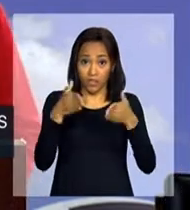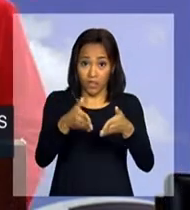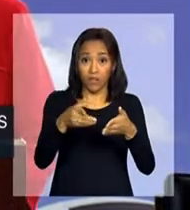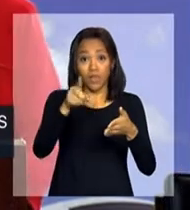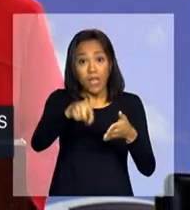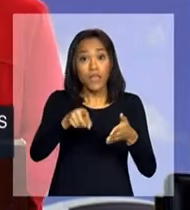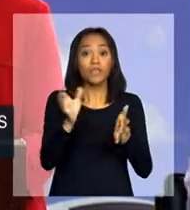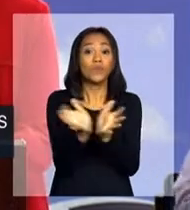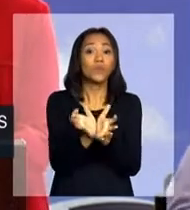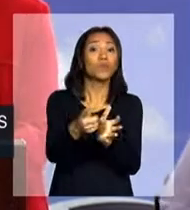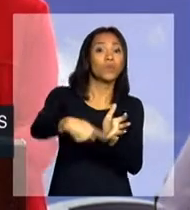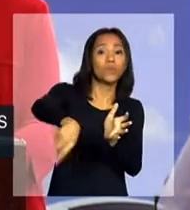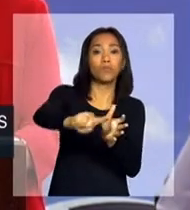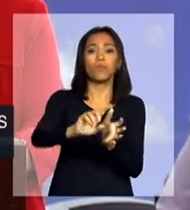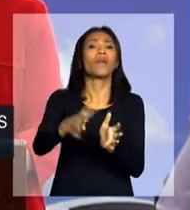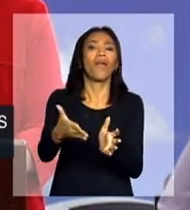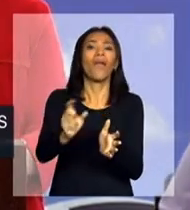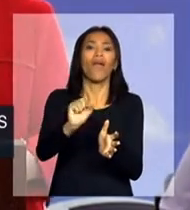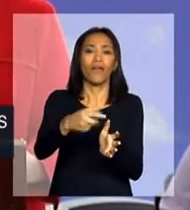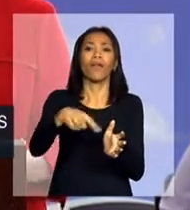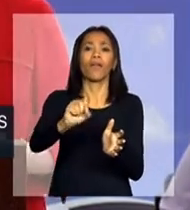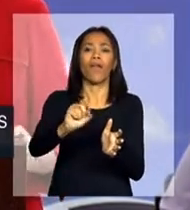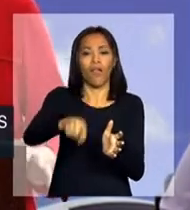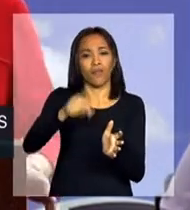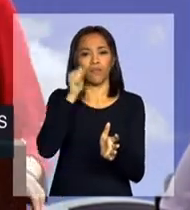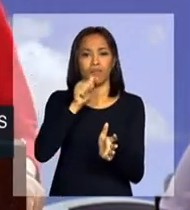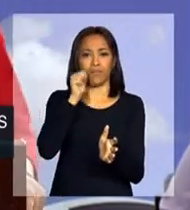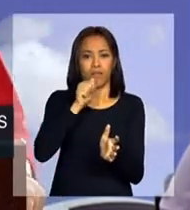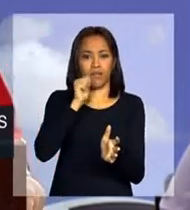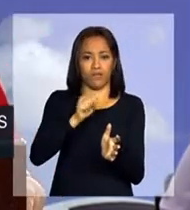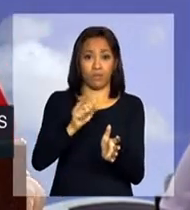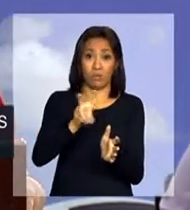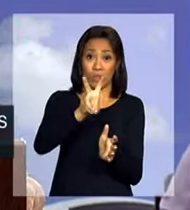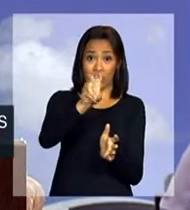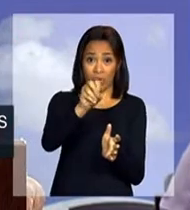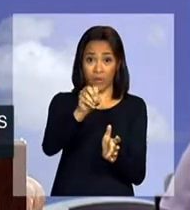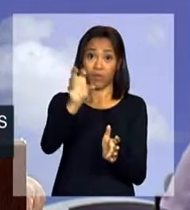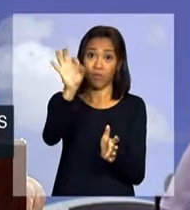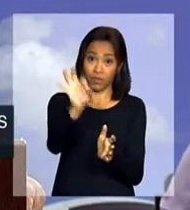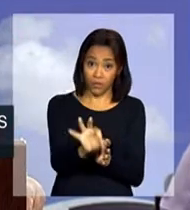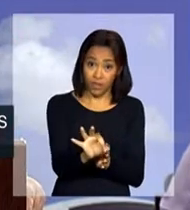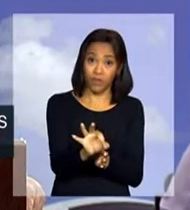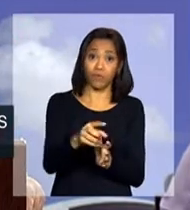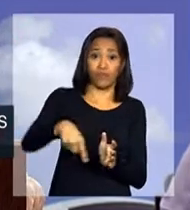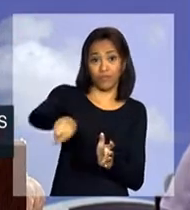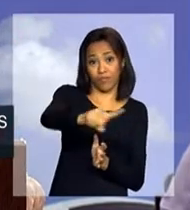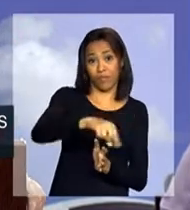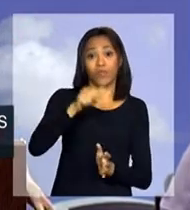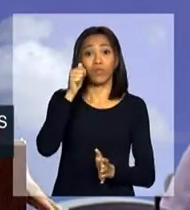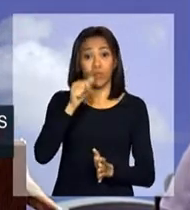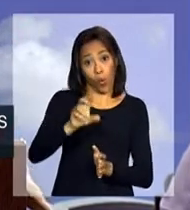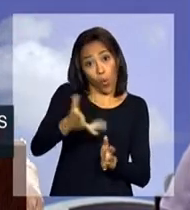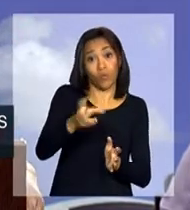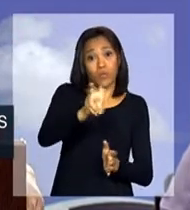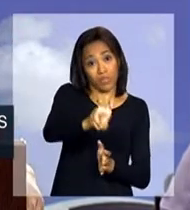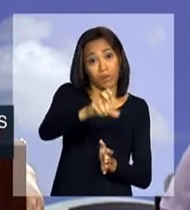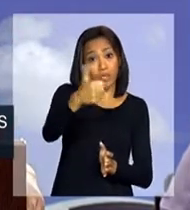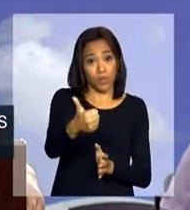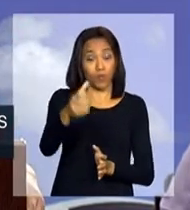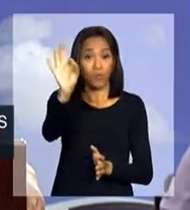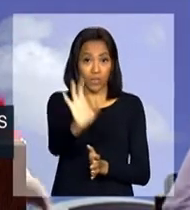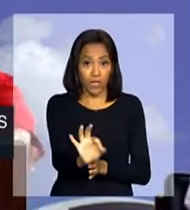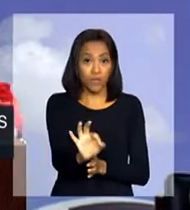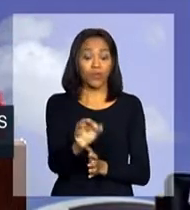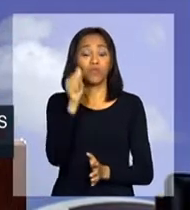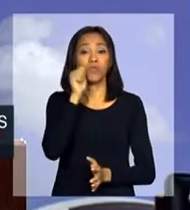esse segmento são as mulheres, os 50% de mulheres, ou 51, melhor dizendo, de